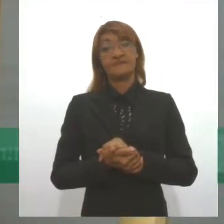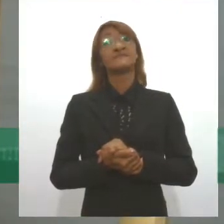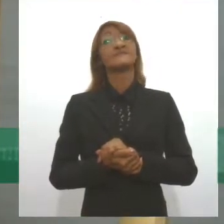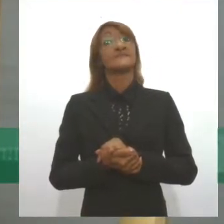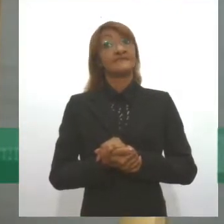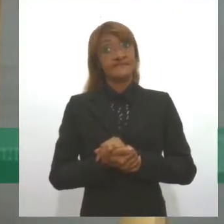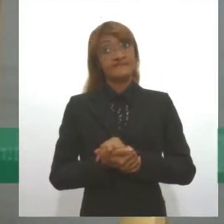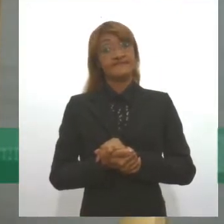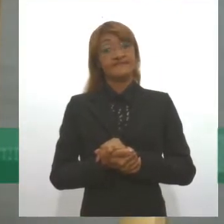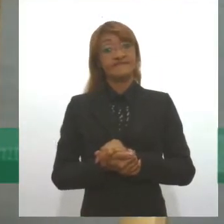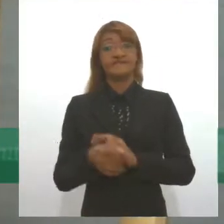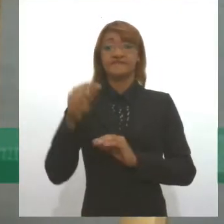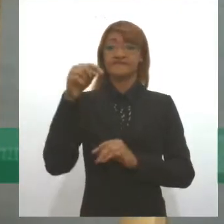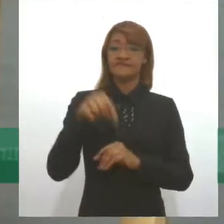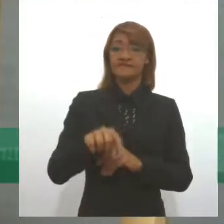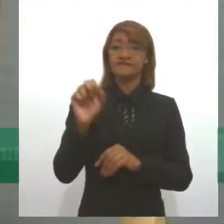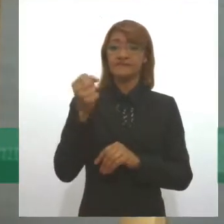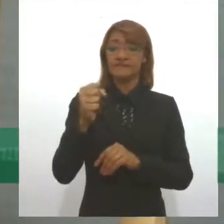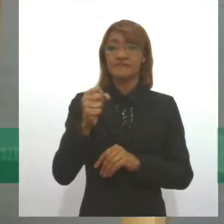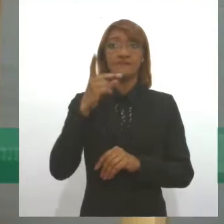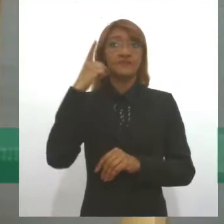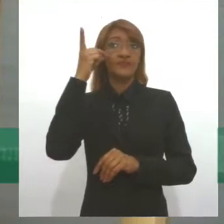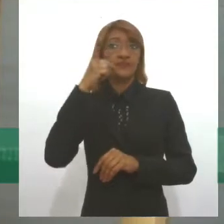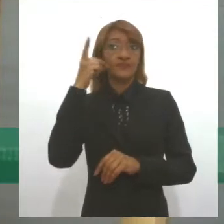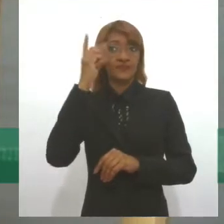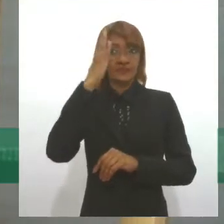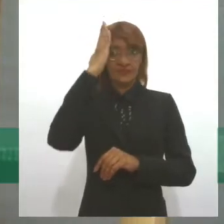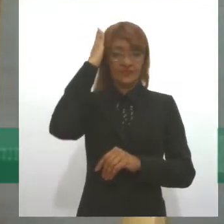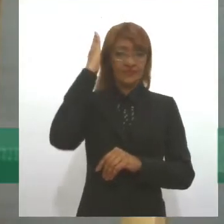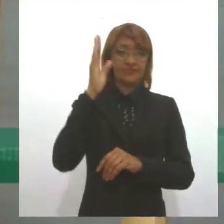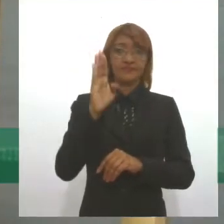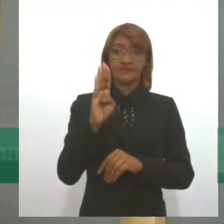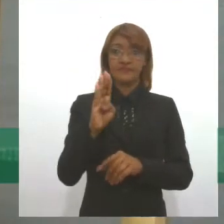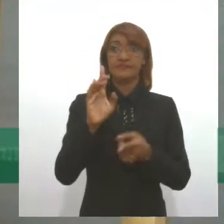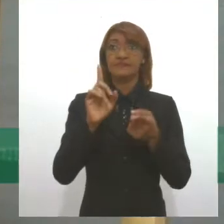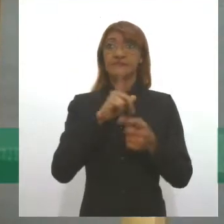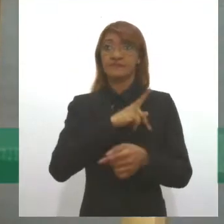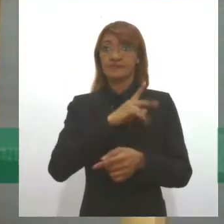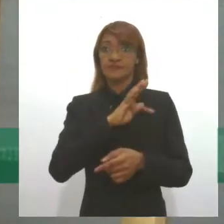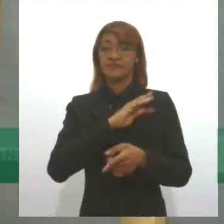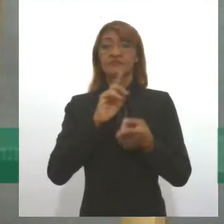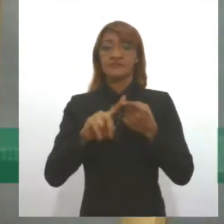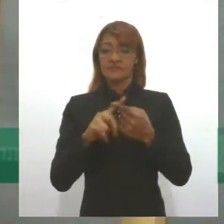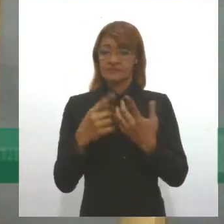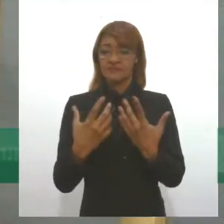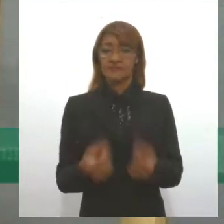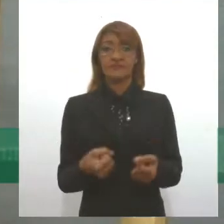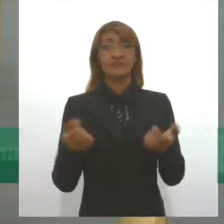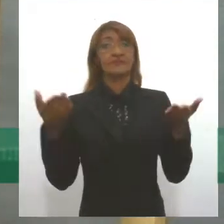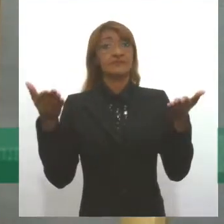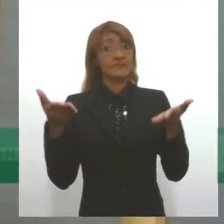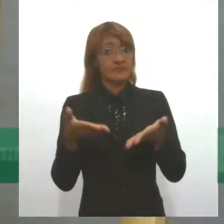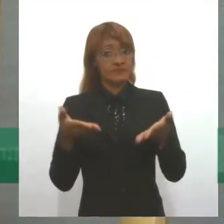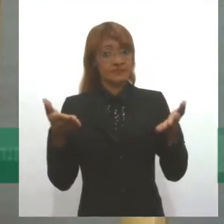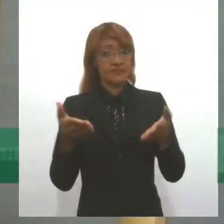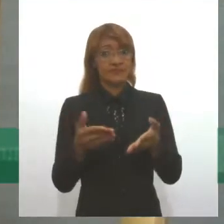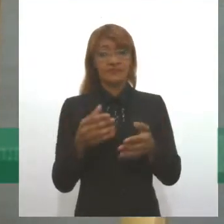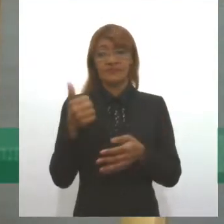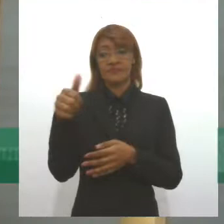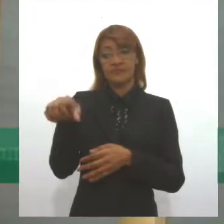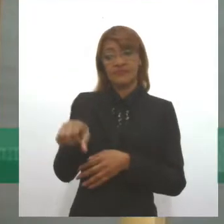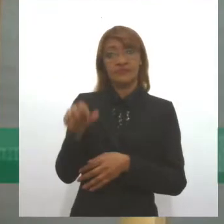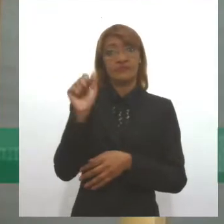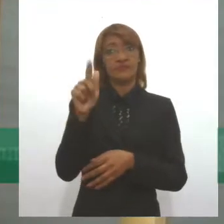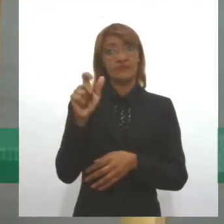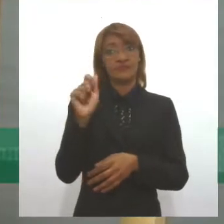E aqui em Sergipe, o deputado estadual Irã Barbosa, do PT, também abraçou essa pauta. E agora, recentemente, em 19 de agosto